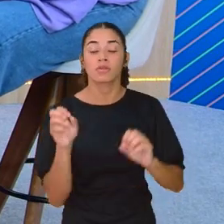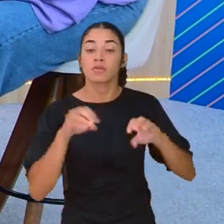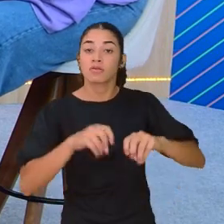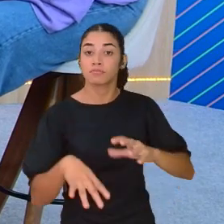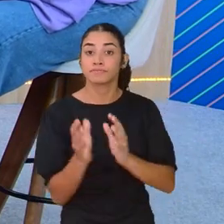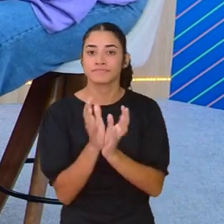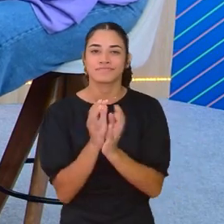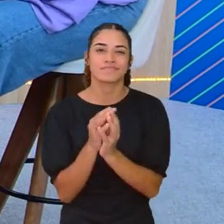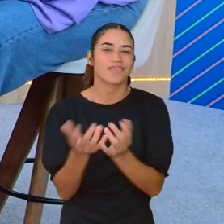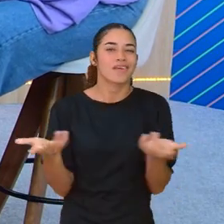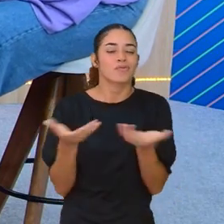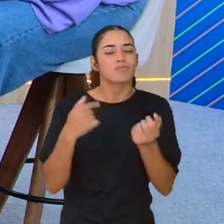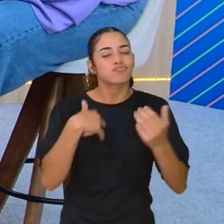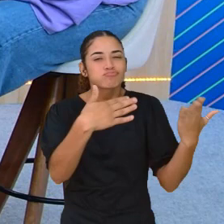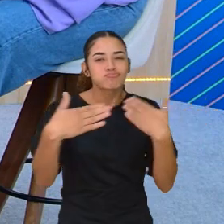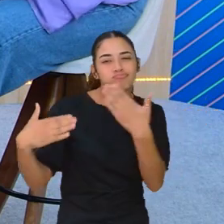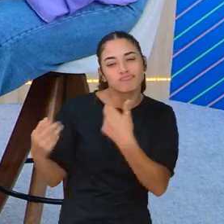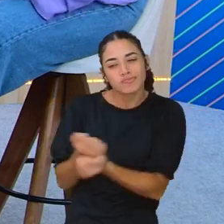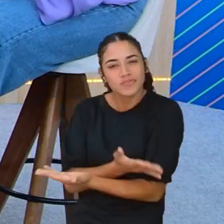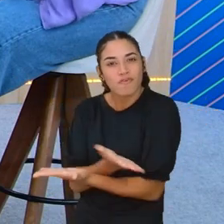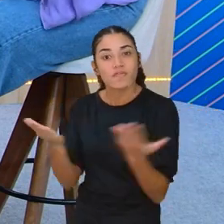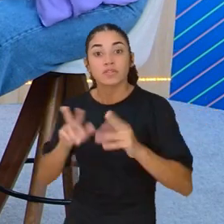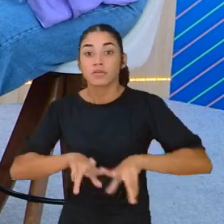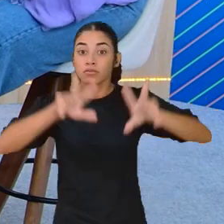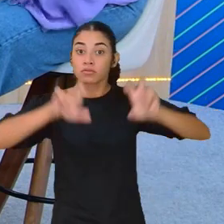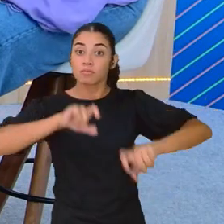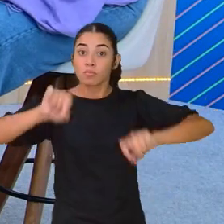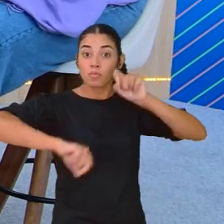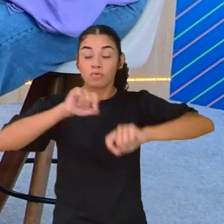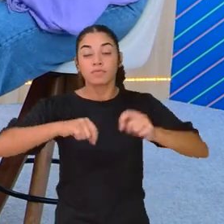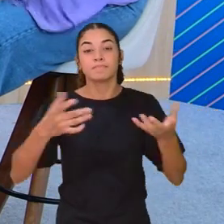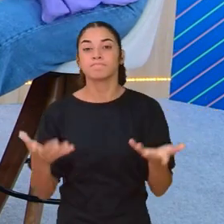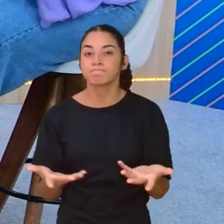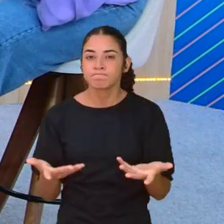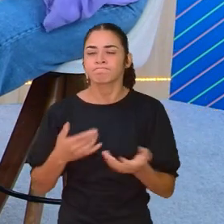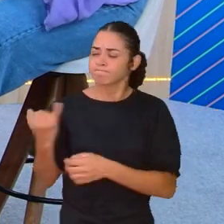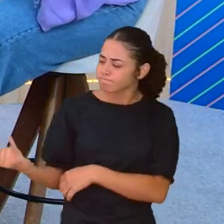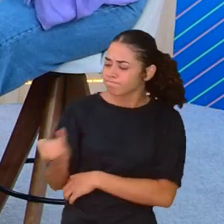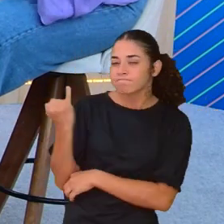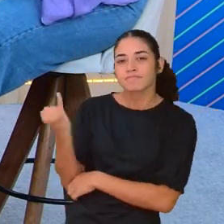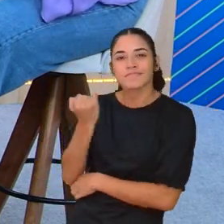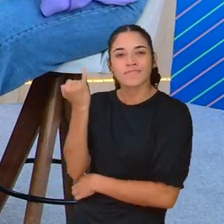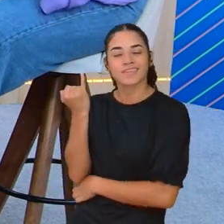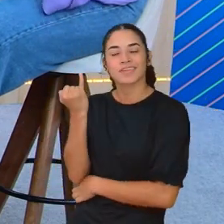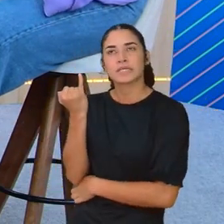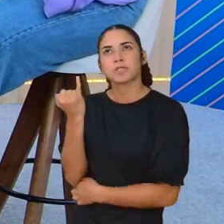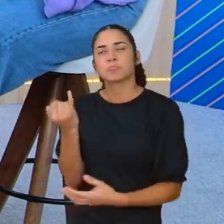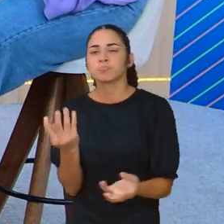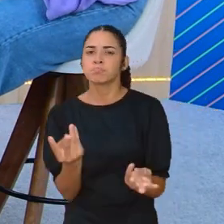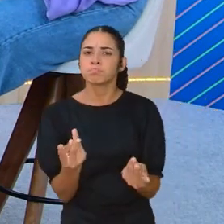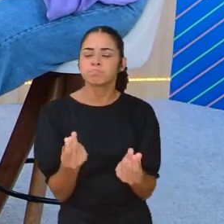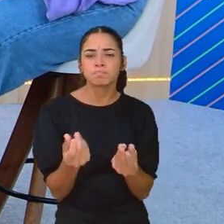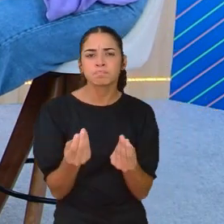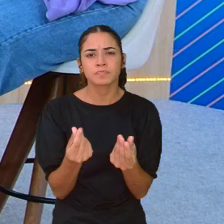conversar um pouquinho com vocês sobre exatamente a importância da